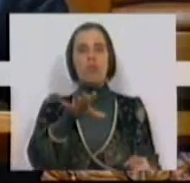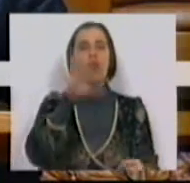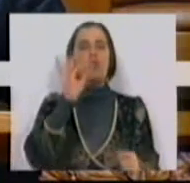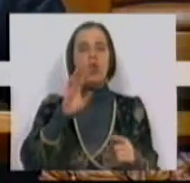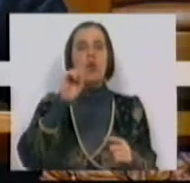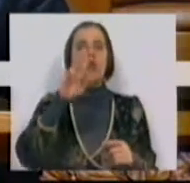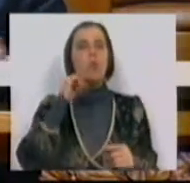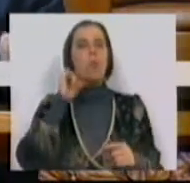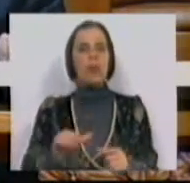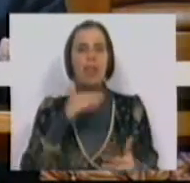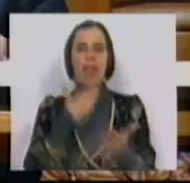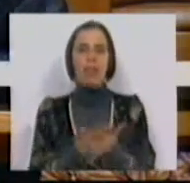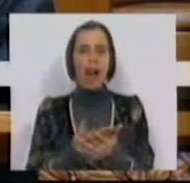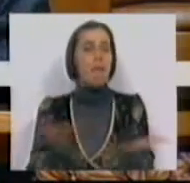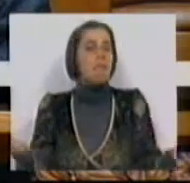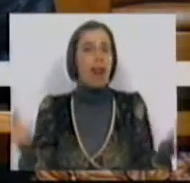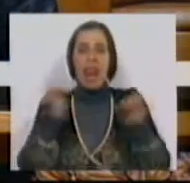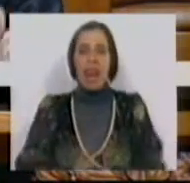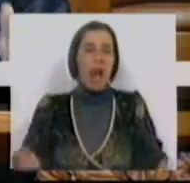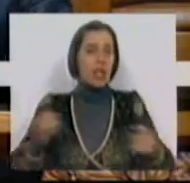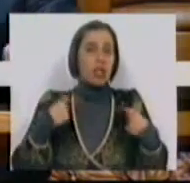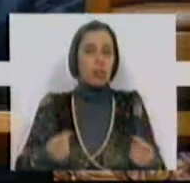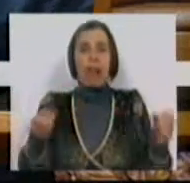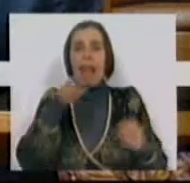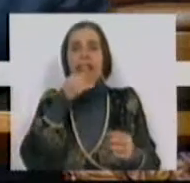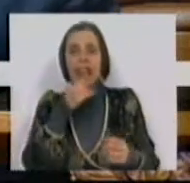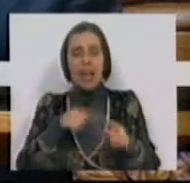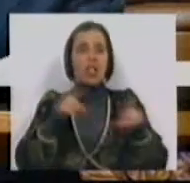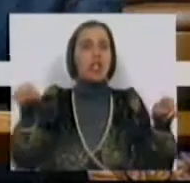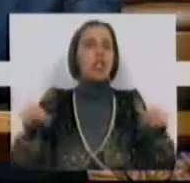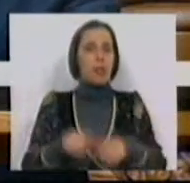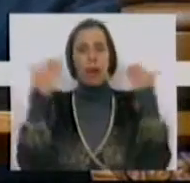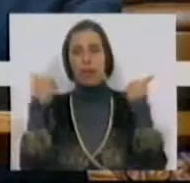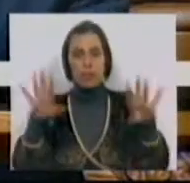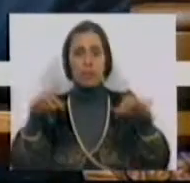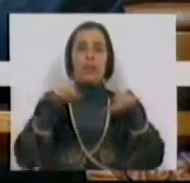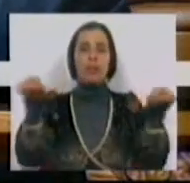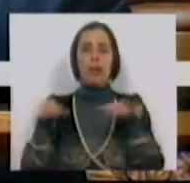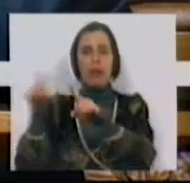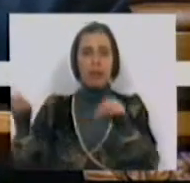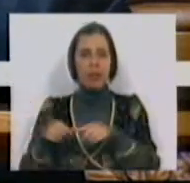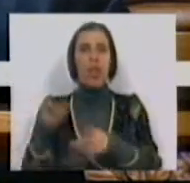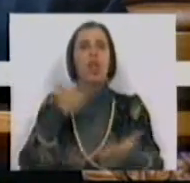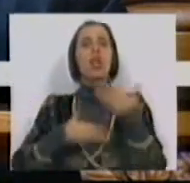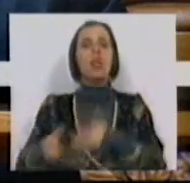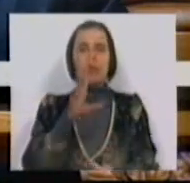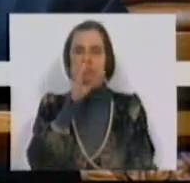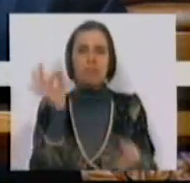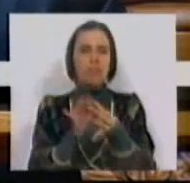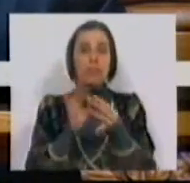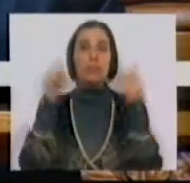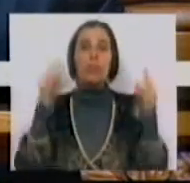subconcessionar, sem ônus nem encargos, terrenos, instalações, equipamentos, a troco de míseros